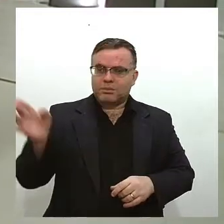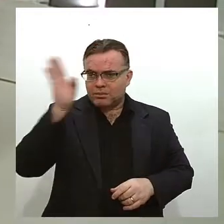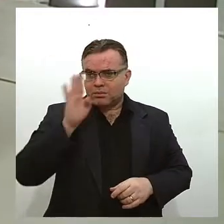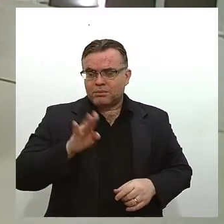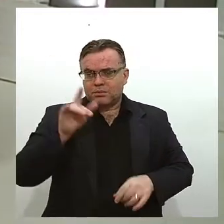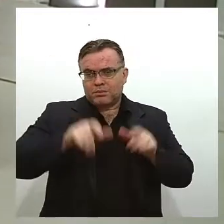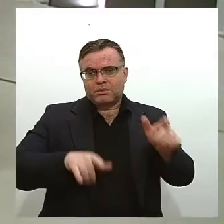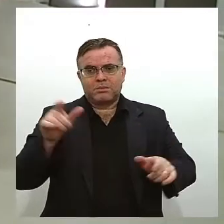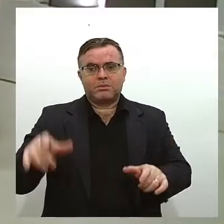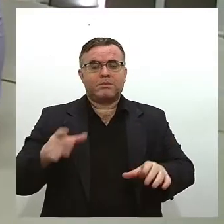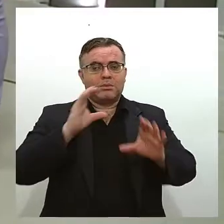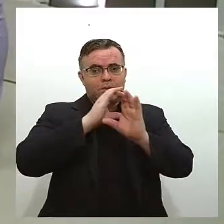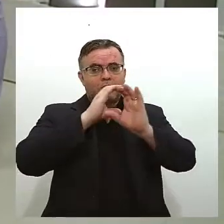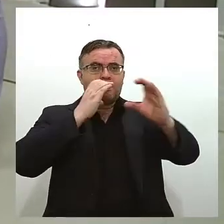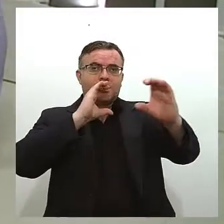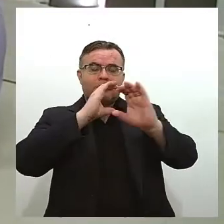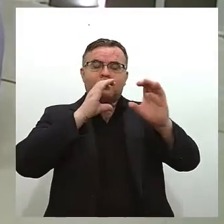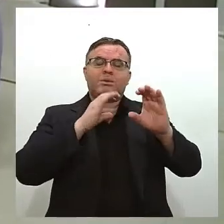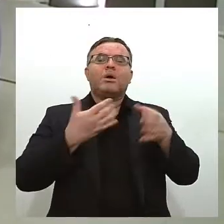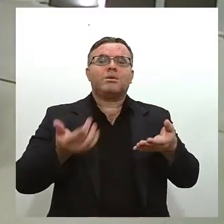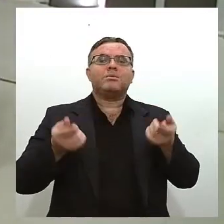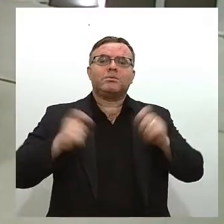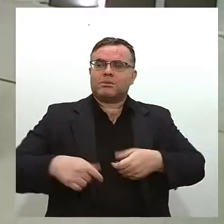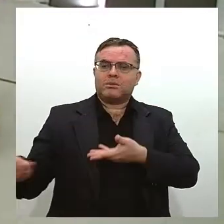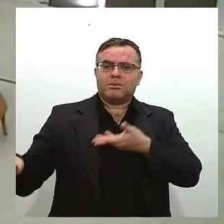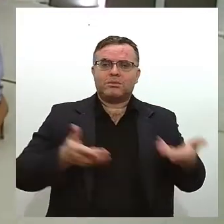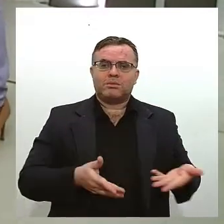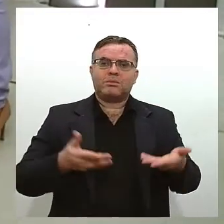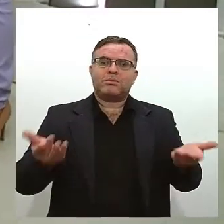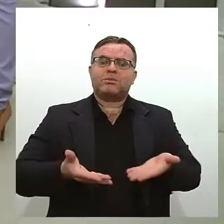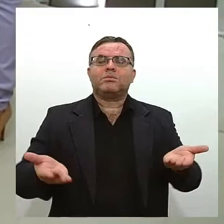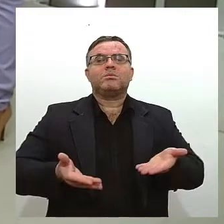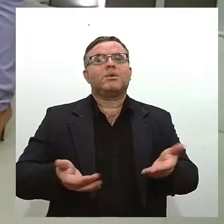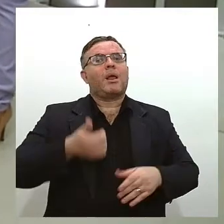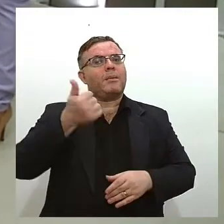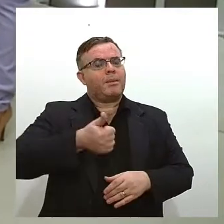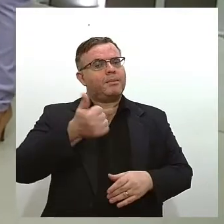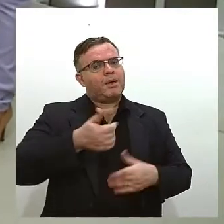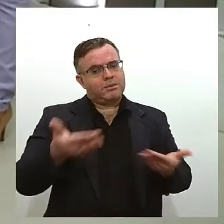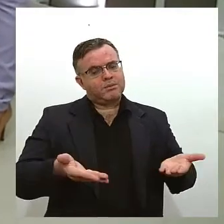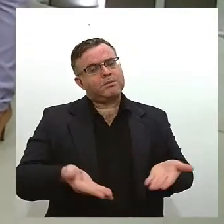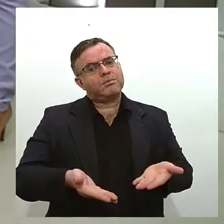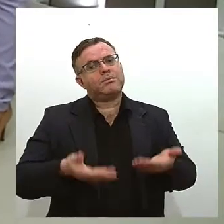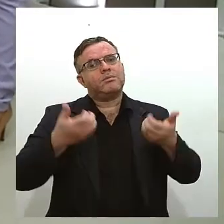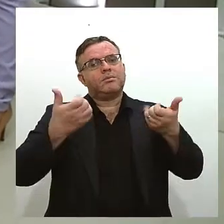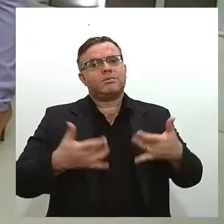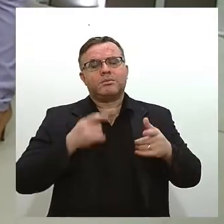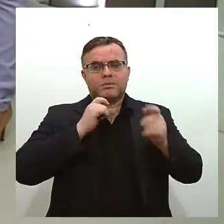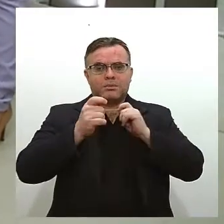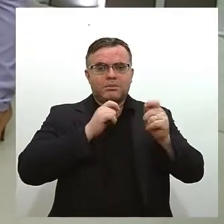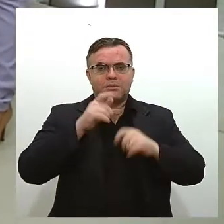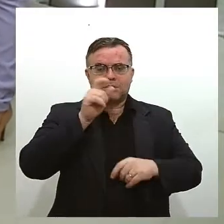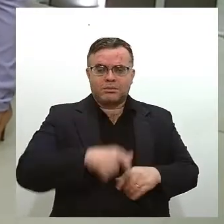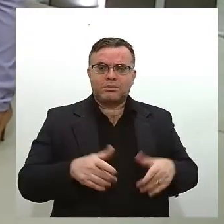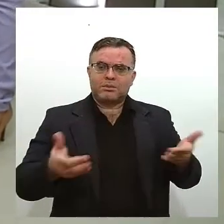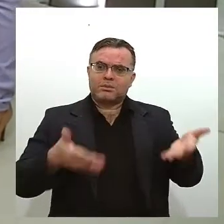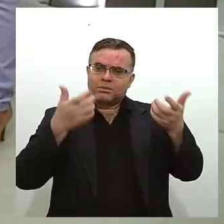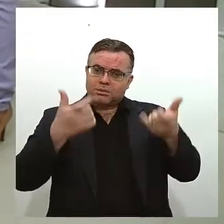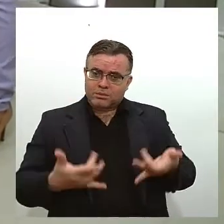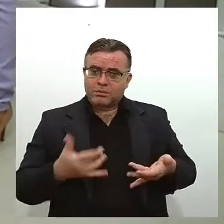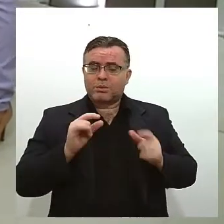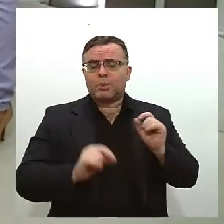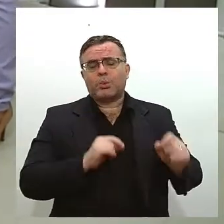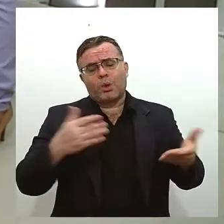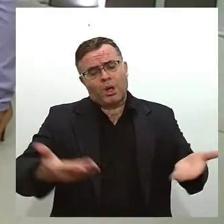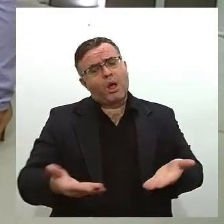Observatório de Sergipe Muito bom dia Ciro seja bem-vindo ao Jornal da Lese 1ª edição Ciro, realmente levando em consideração o atual cenário da pandemia aqui no